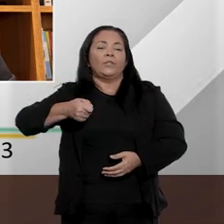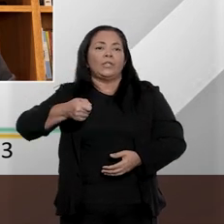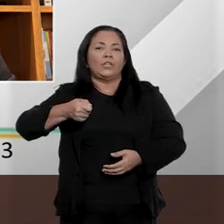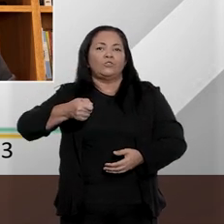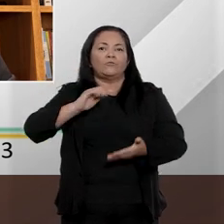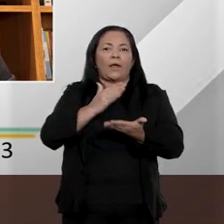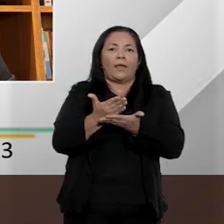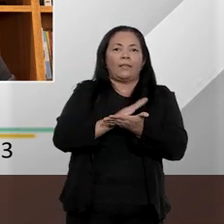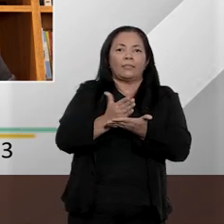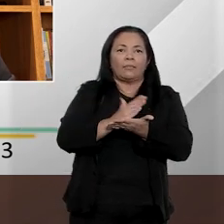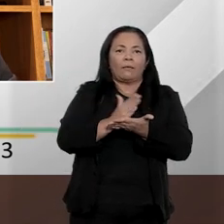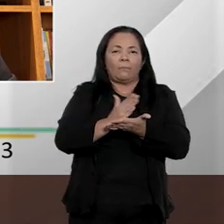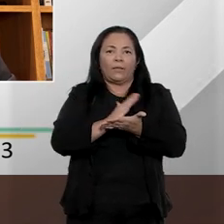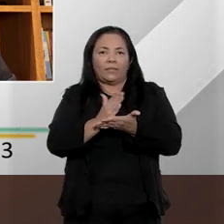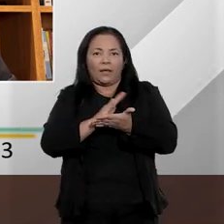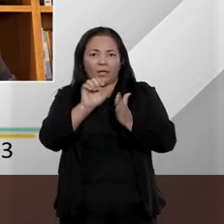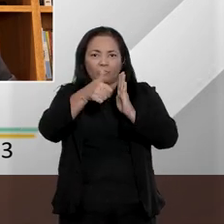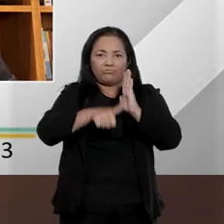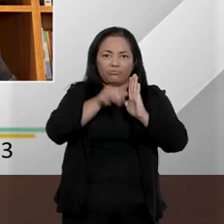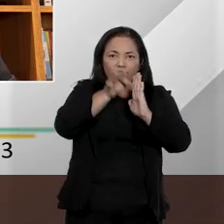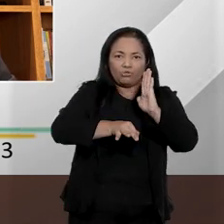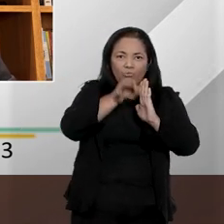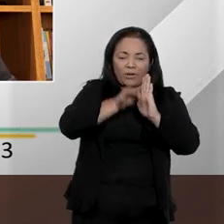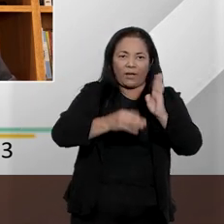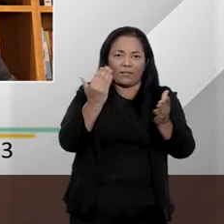na interpretação da conduta discriminatória?